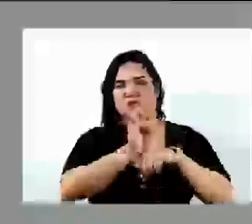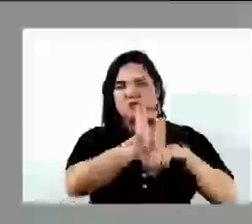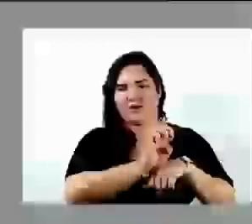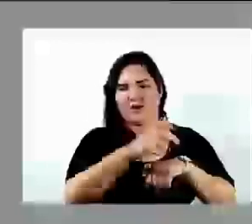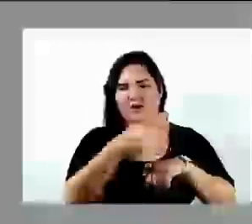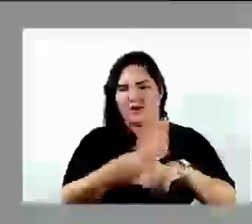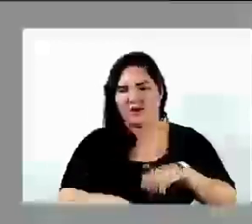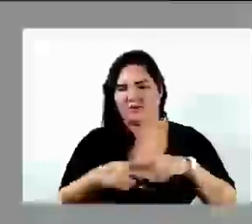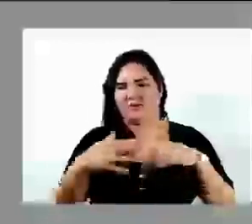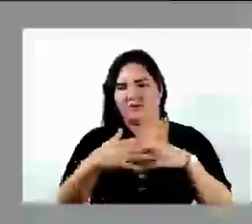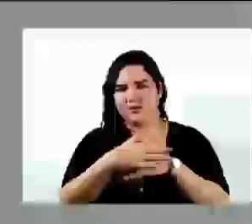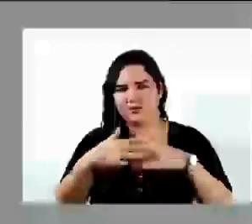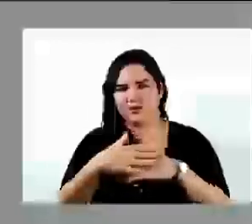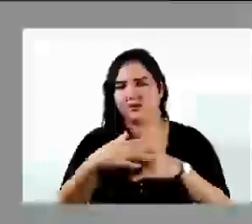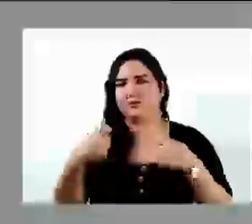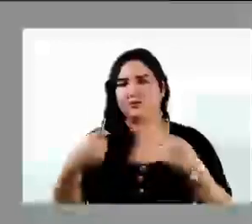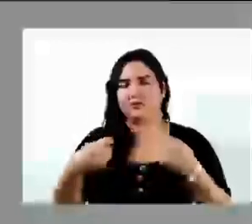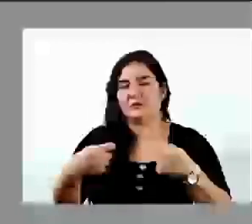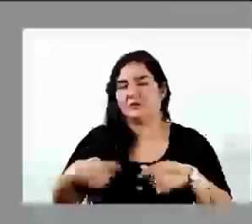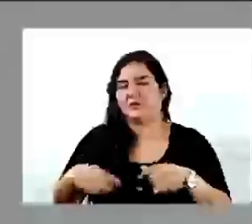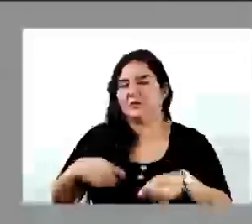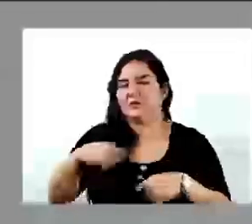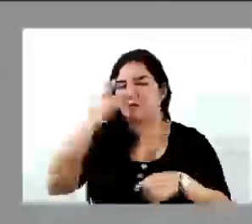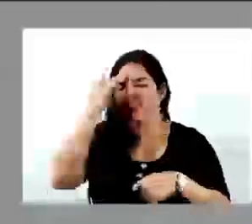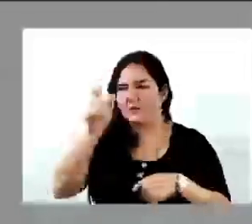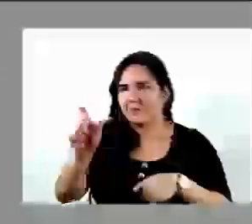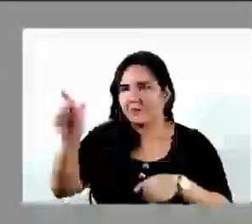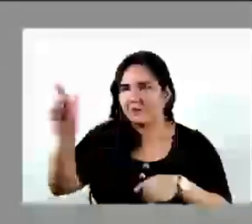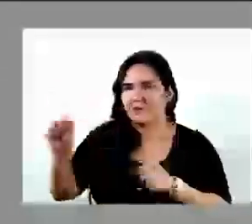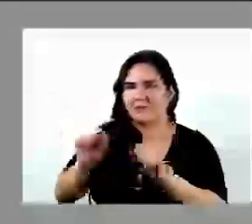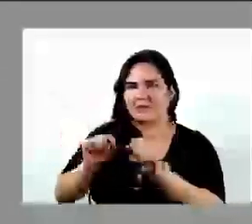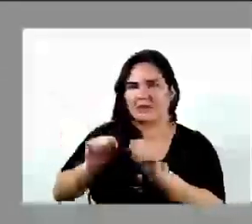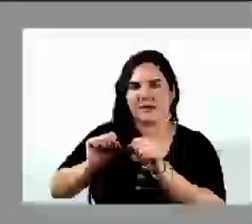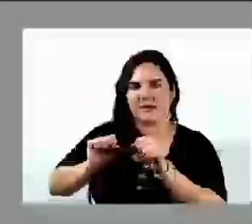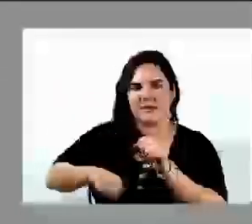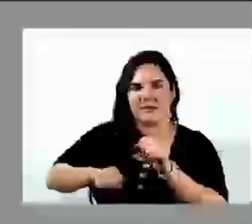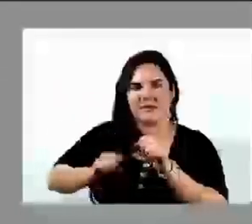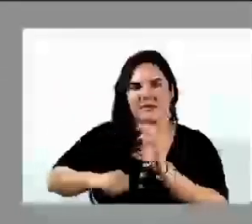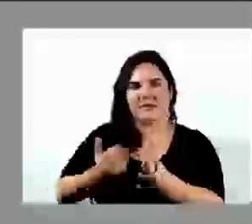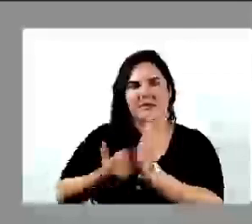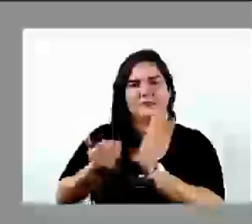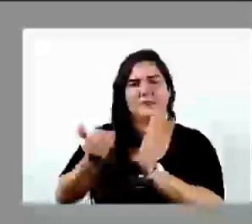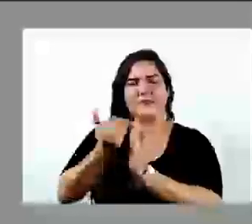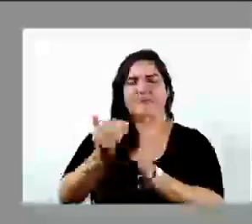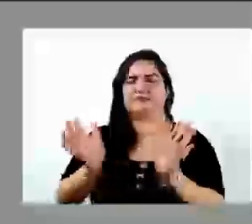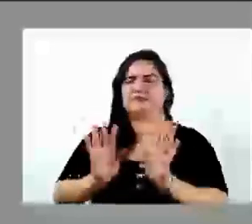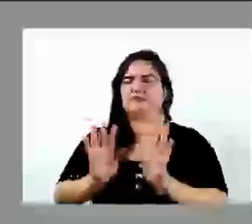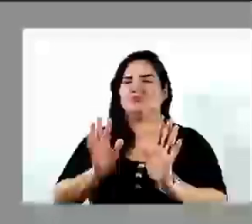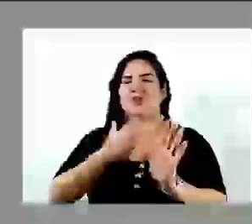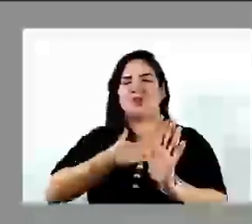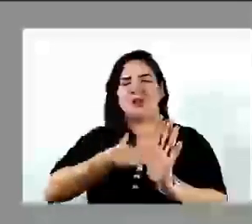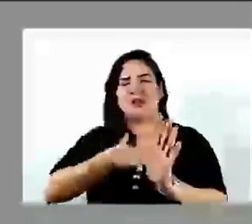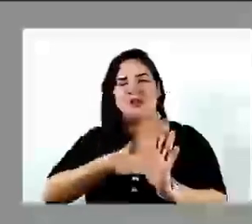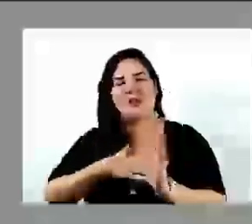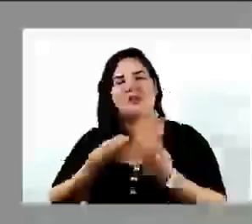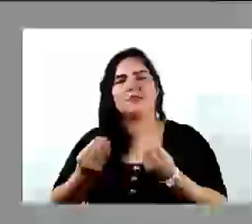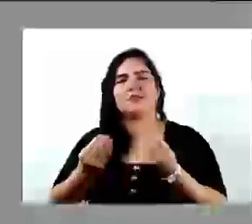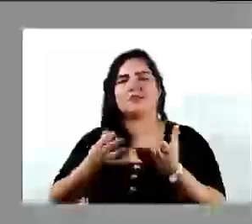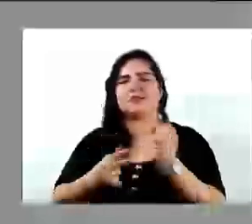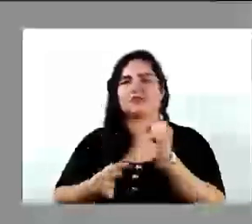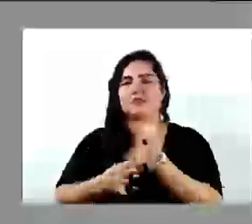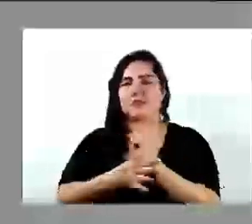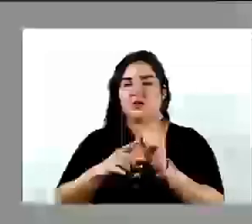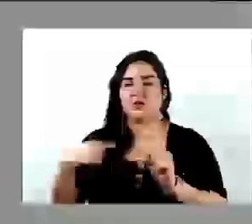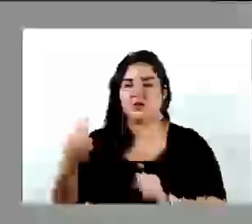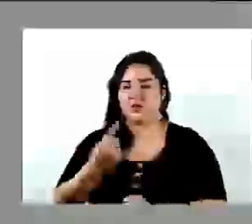precisando, não precisam de pessoas colocando lei na fogueira, a gente precisa acalmar, trazer segurança, a gente sabe, ontem